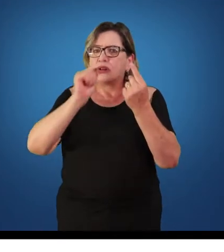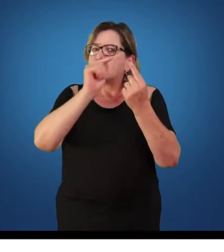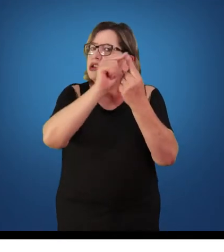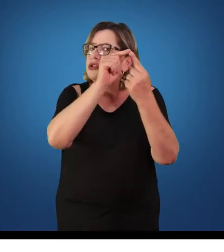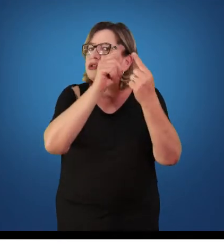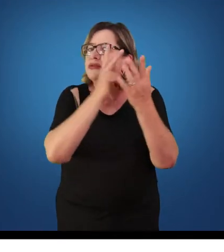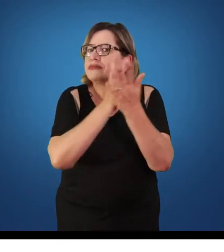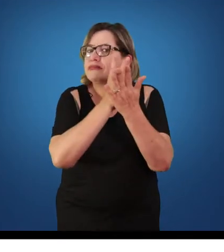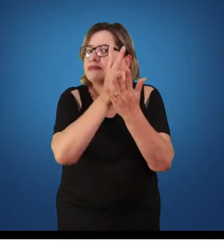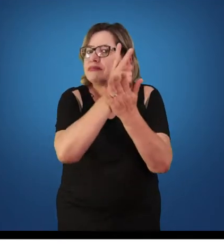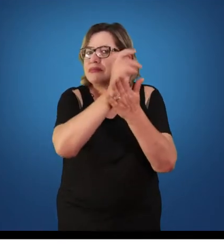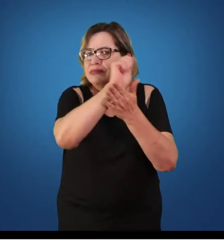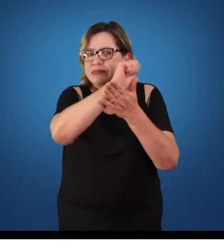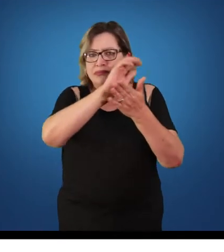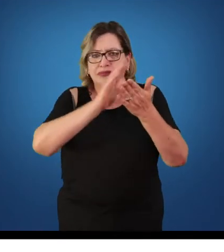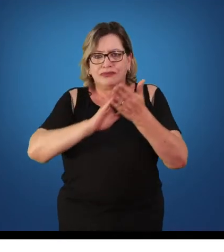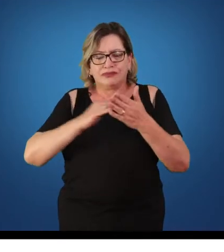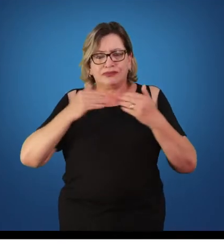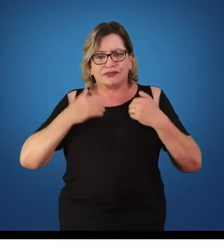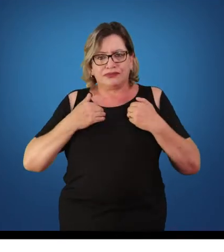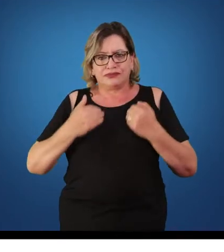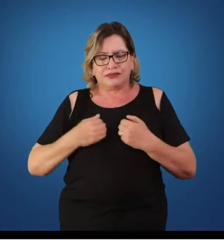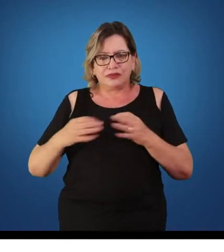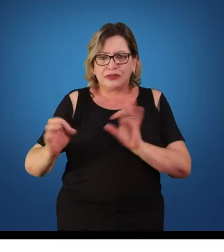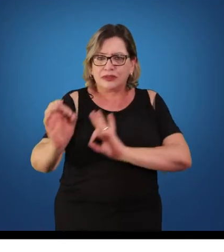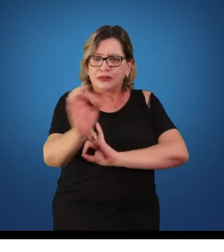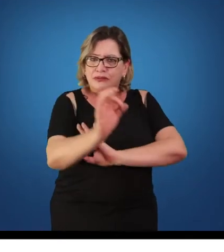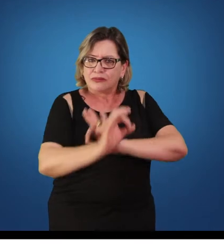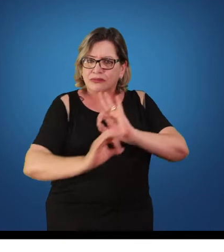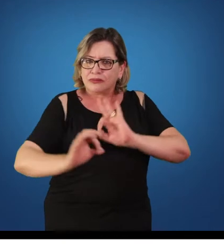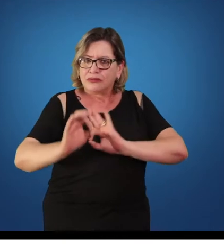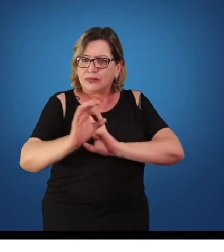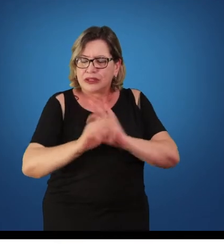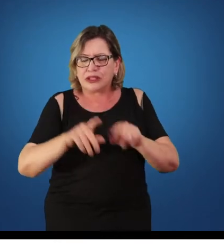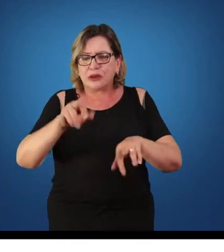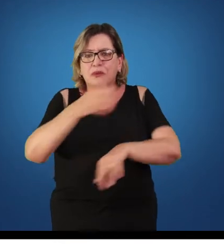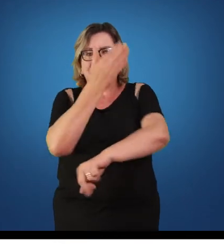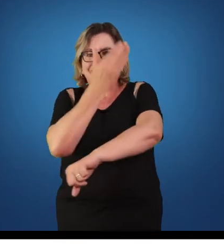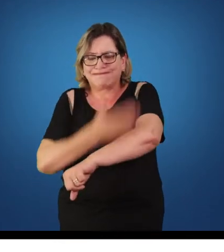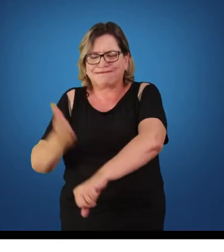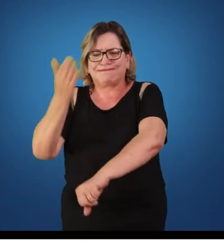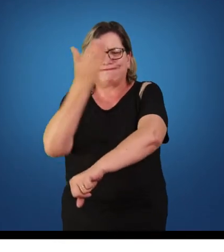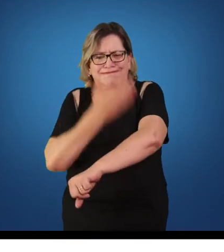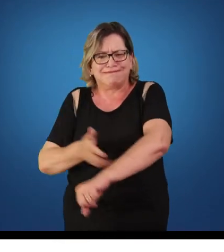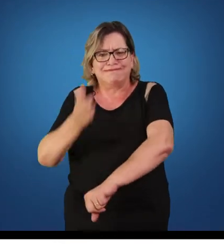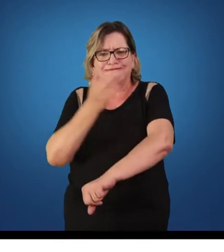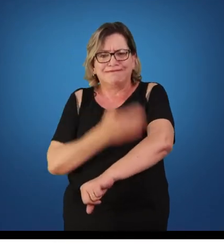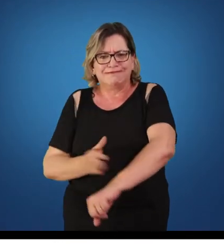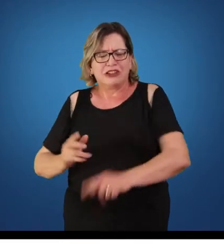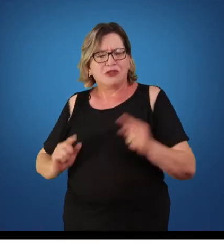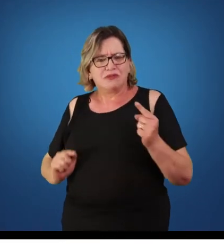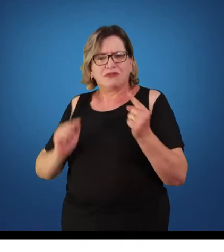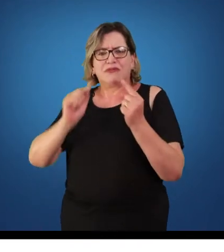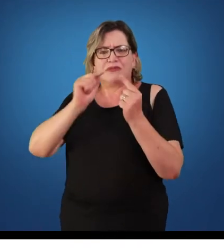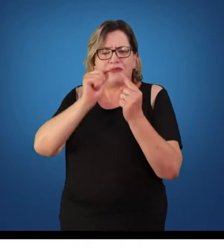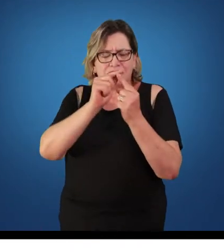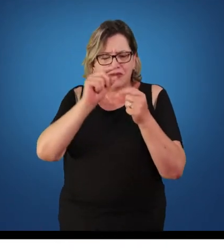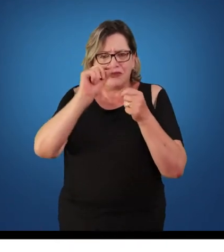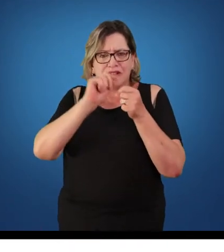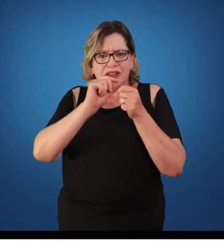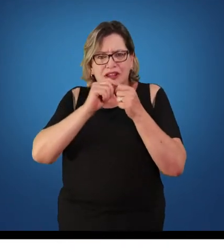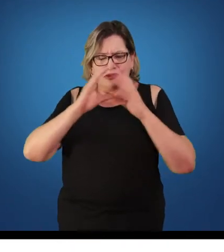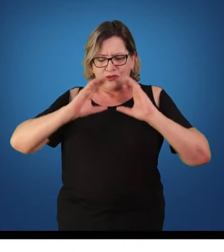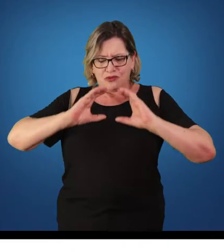exercícios físicos eram sistematizados com cunho de treinamento, visando a formação de um